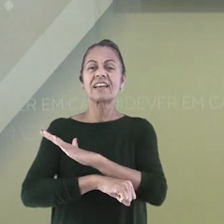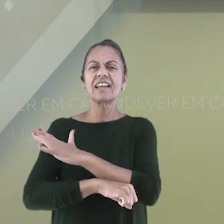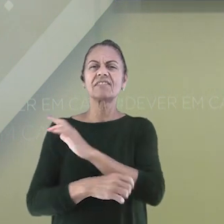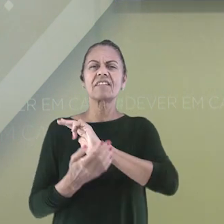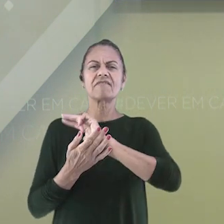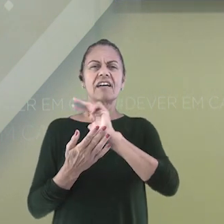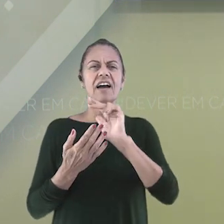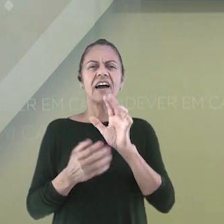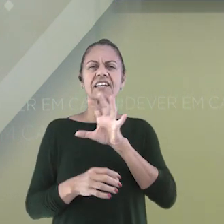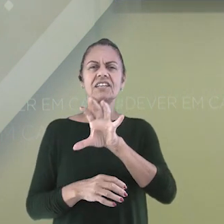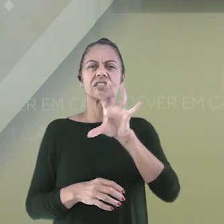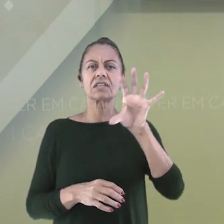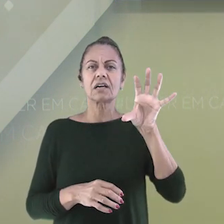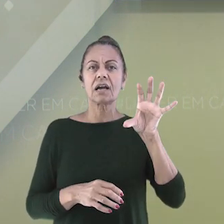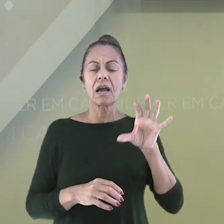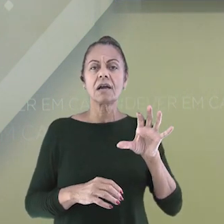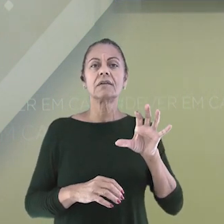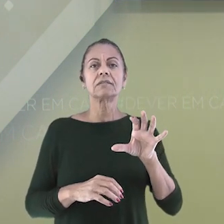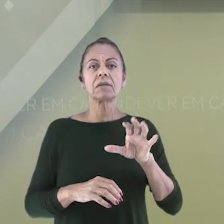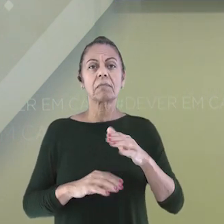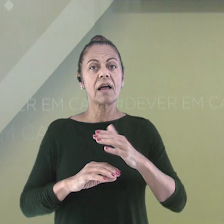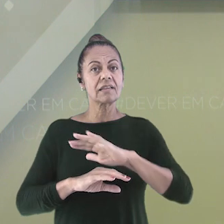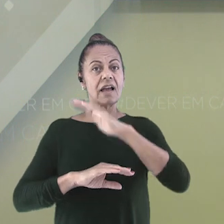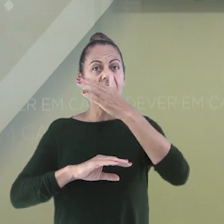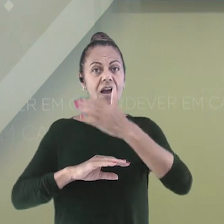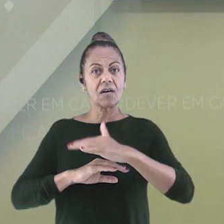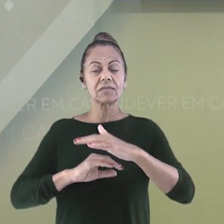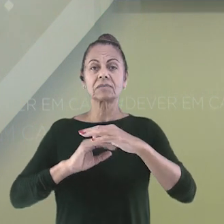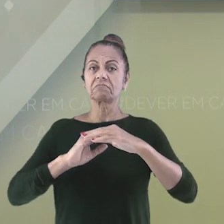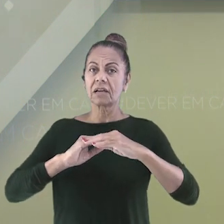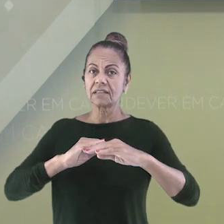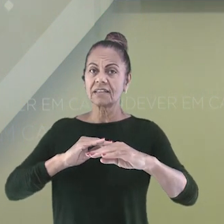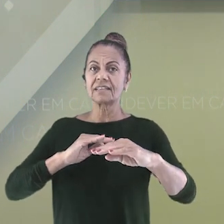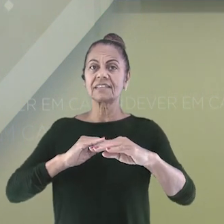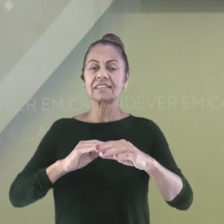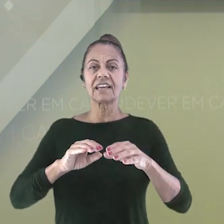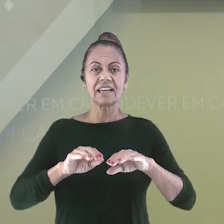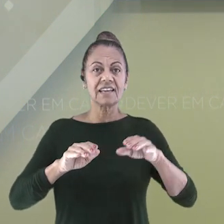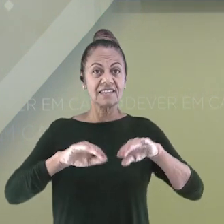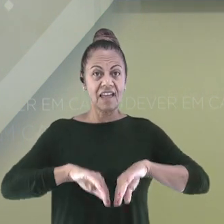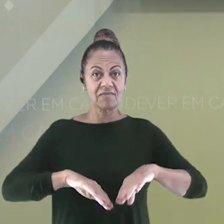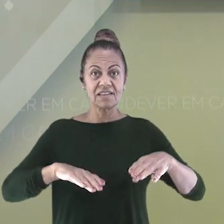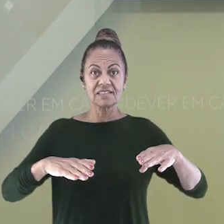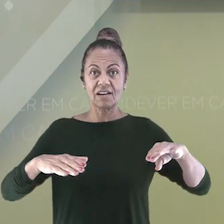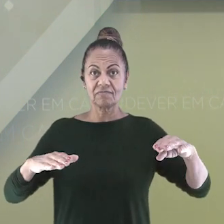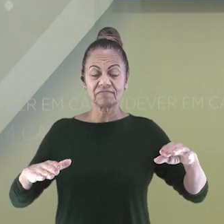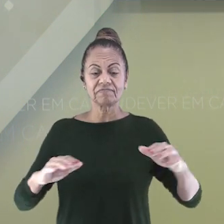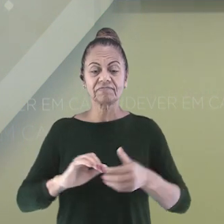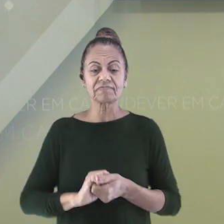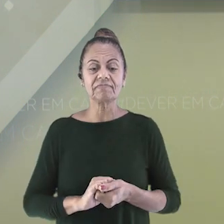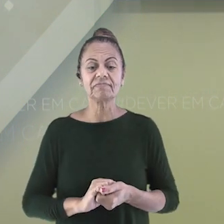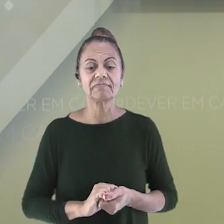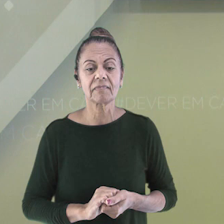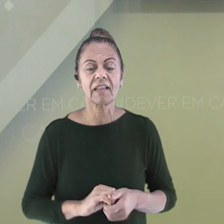regiões de planaltos, depressões e planícies. Manguezais e mata atlântica são alguns dos tipos de